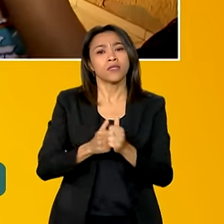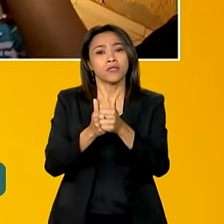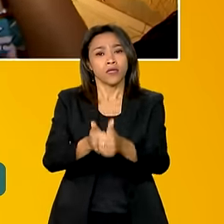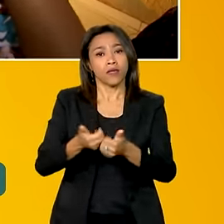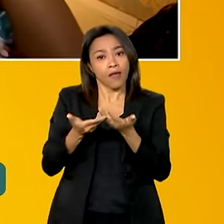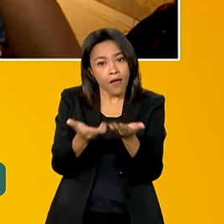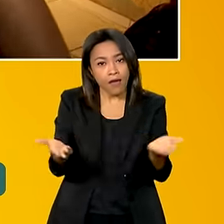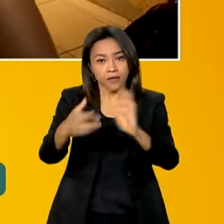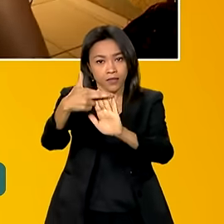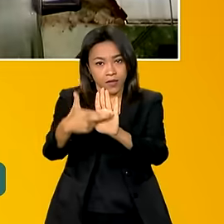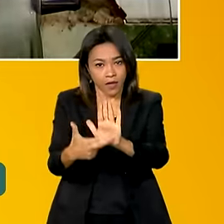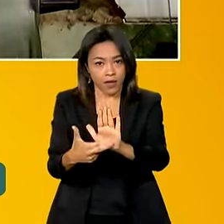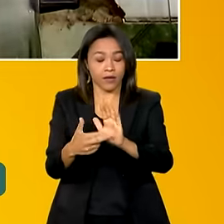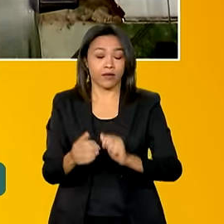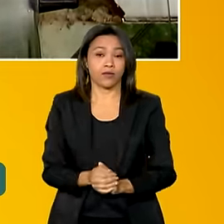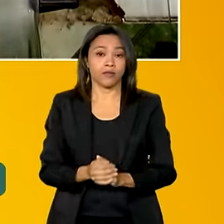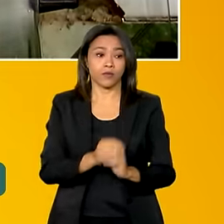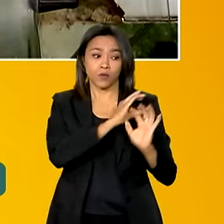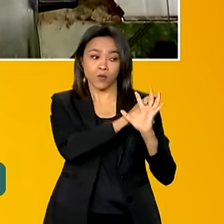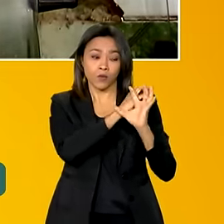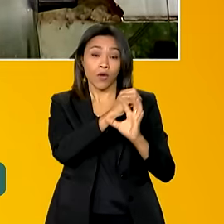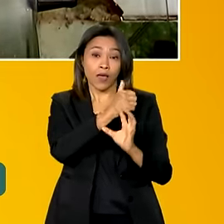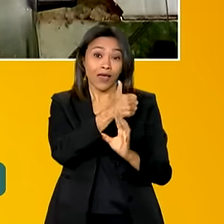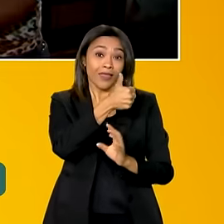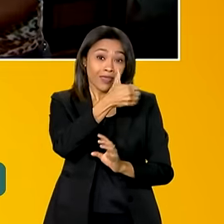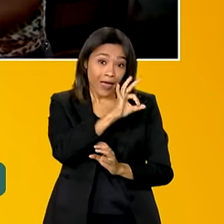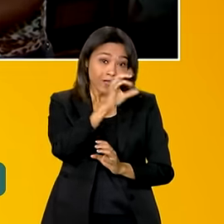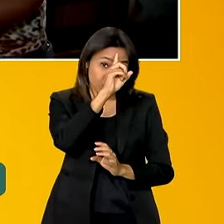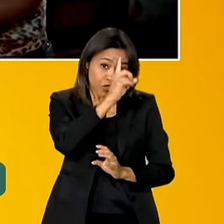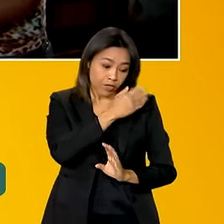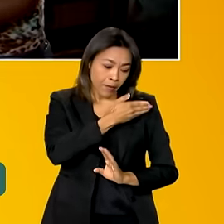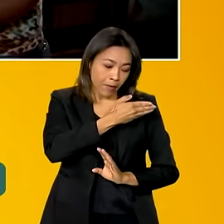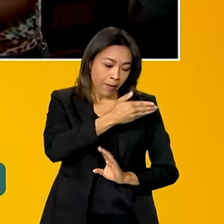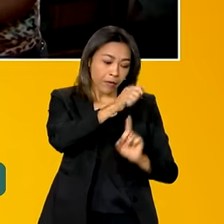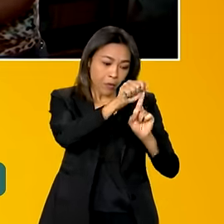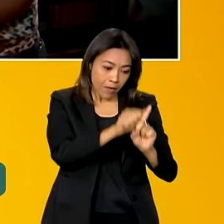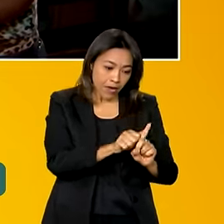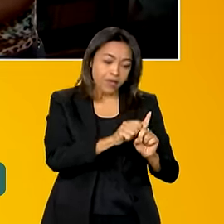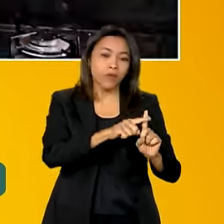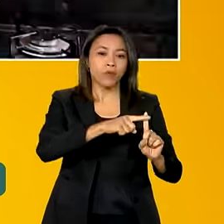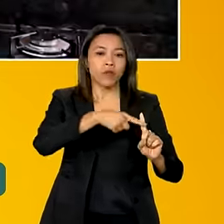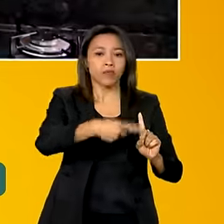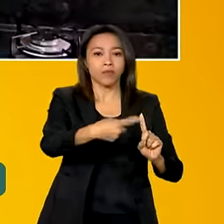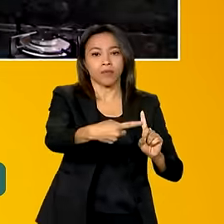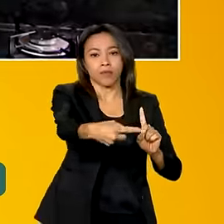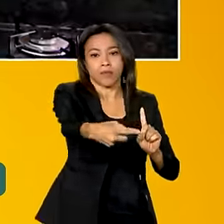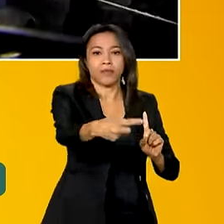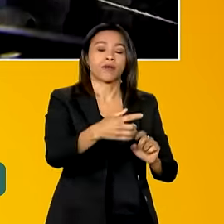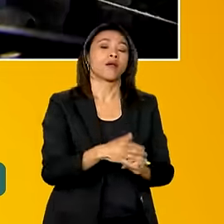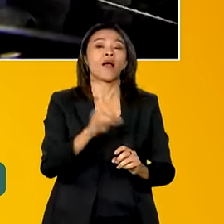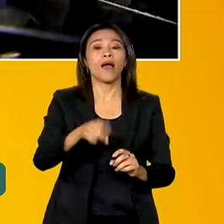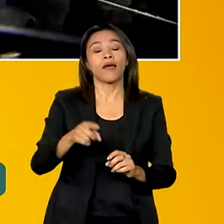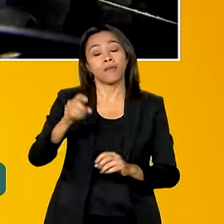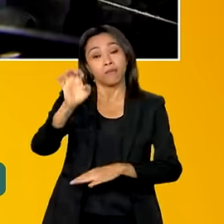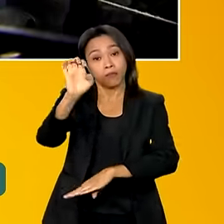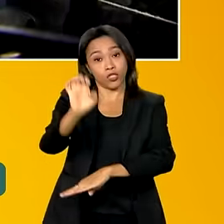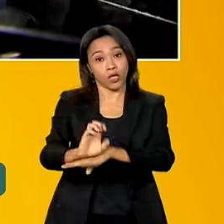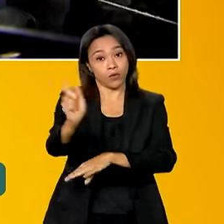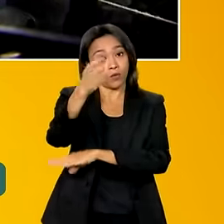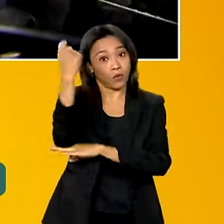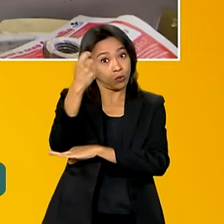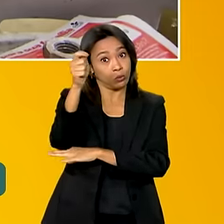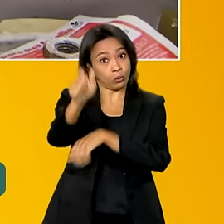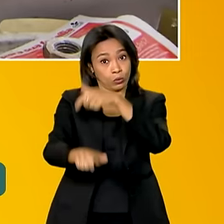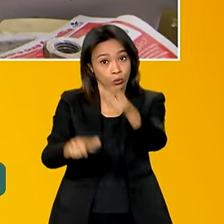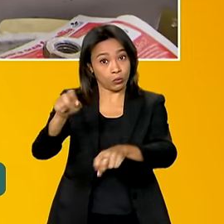nos últimos 10 dias do mês e de forma escalonada. A exceção são os beneficiários do Rio Grande do Sul, que por